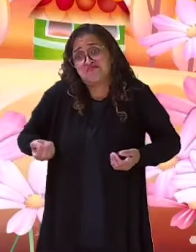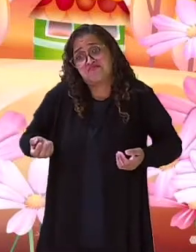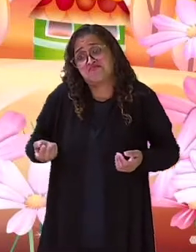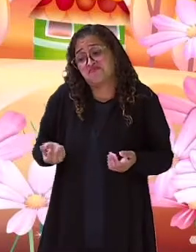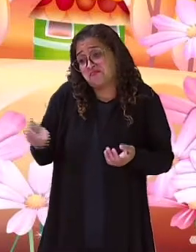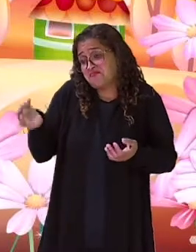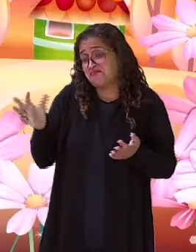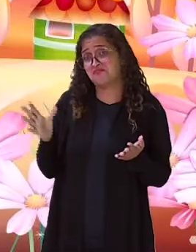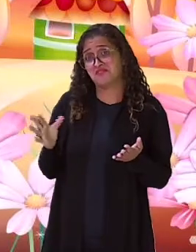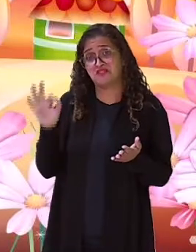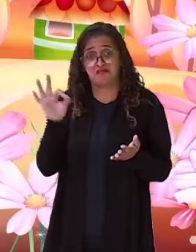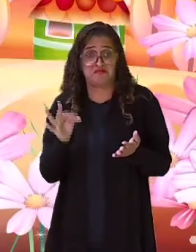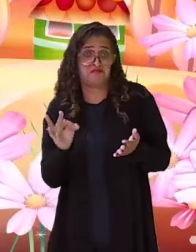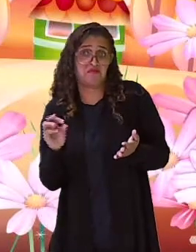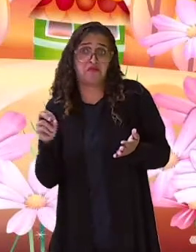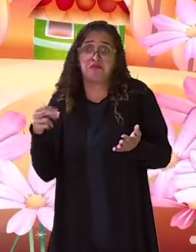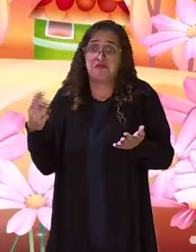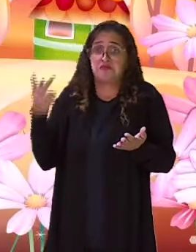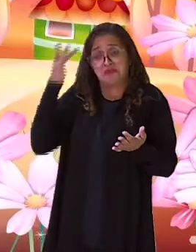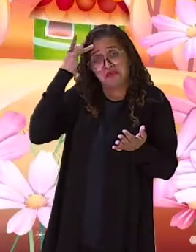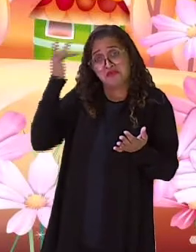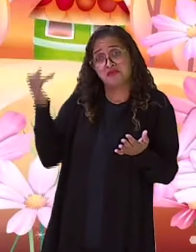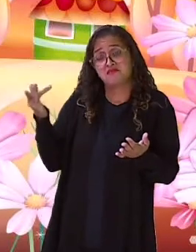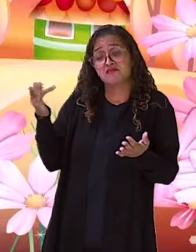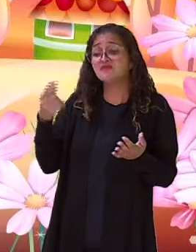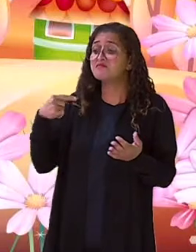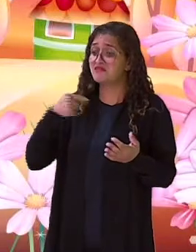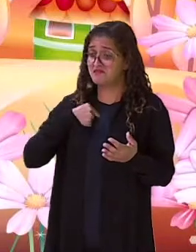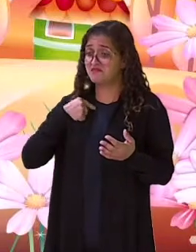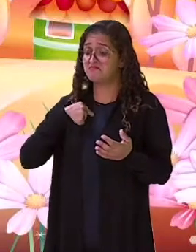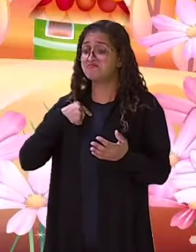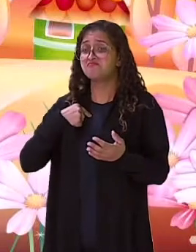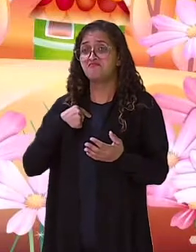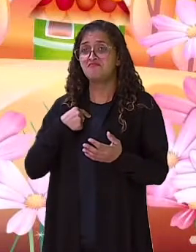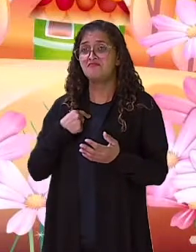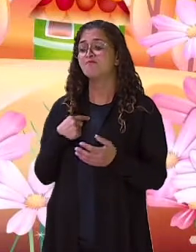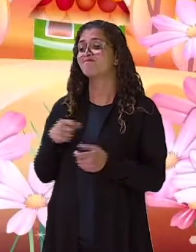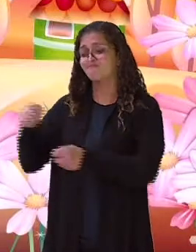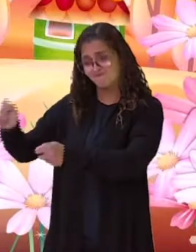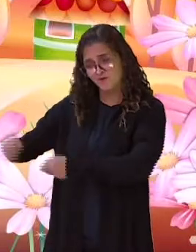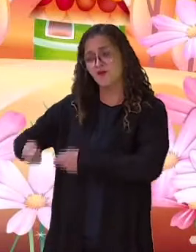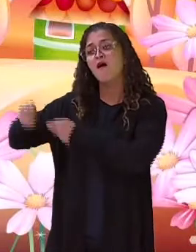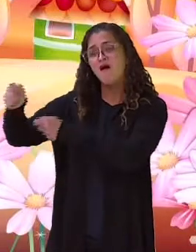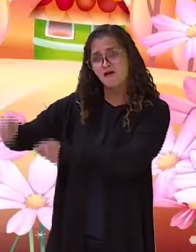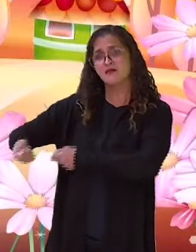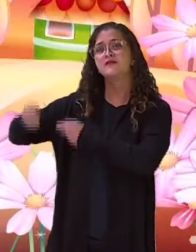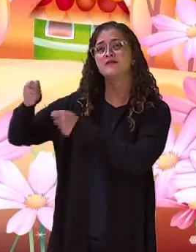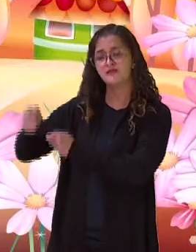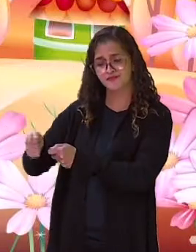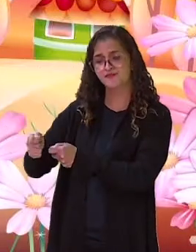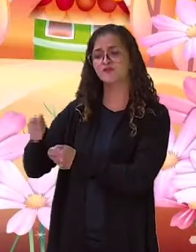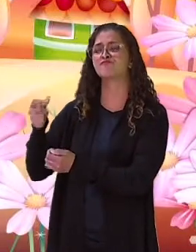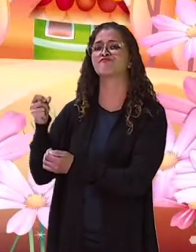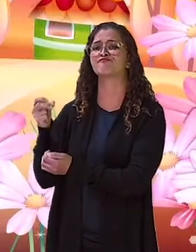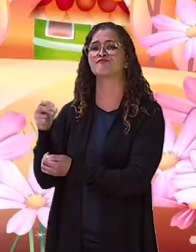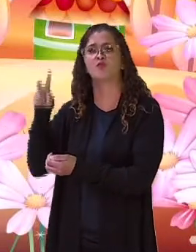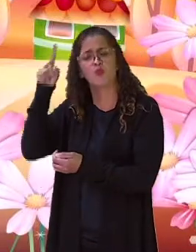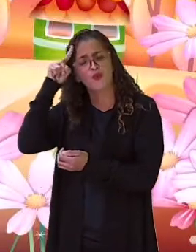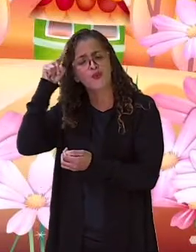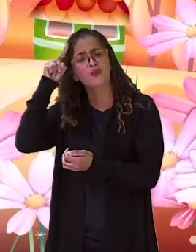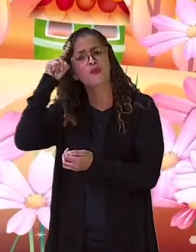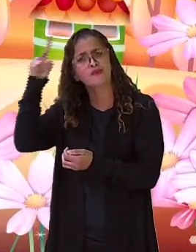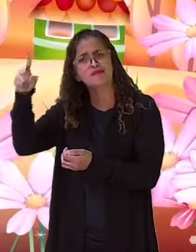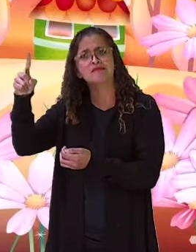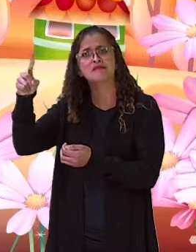ou injusto, isso eu não sei. Só sei que faço minha parte. Acordo todo dia cedinho e trabalho,